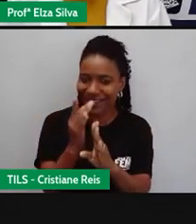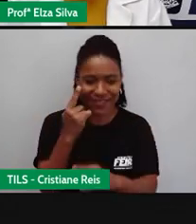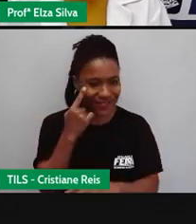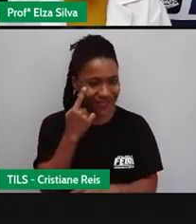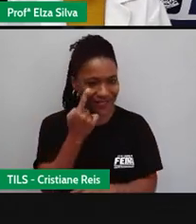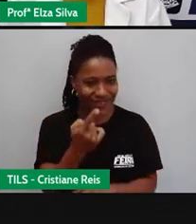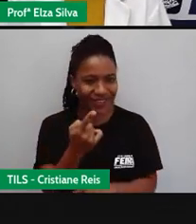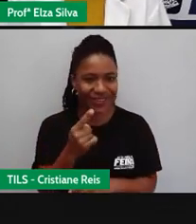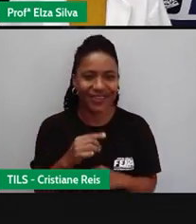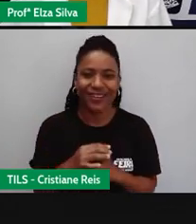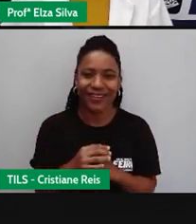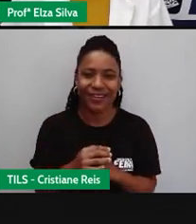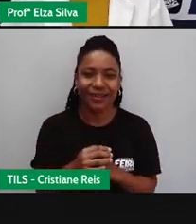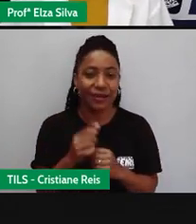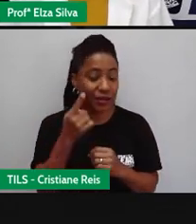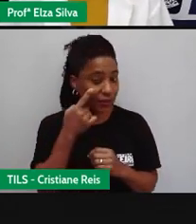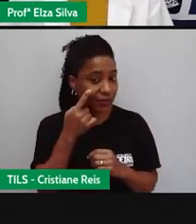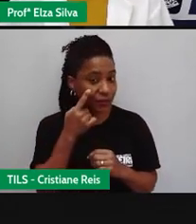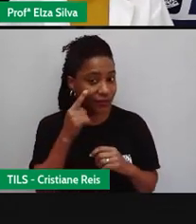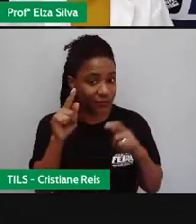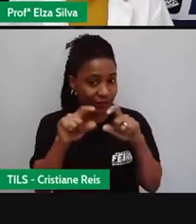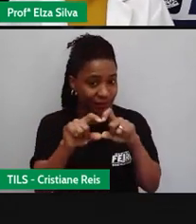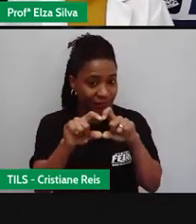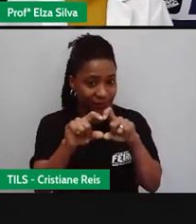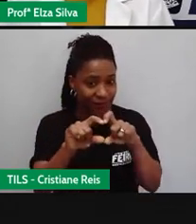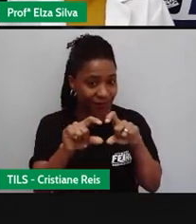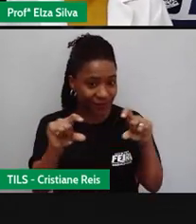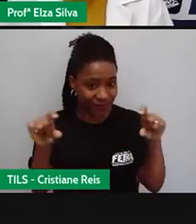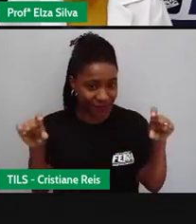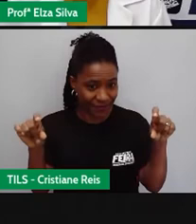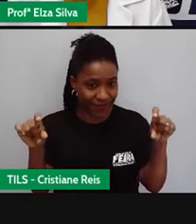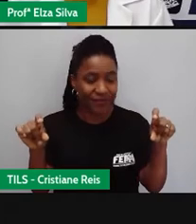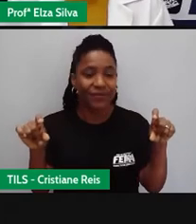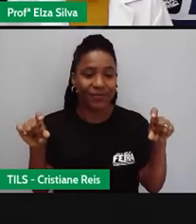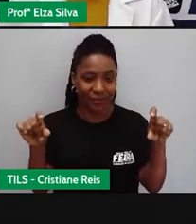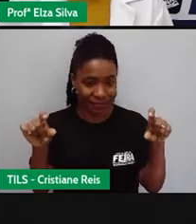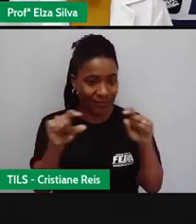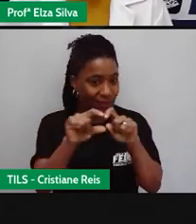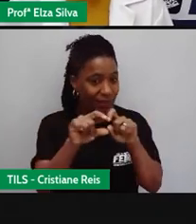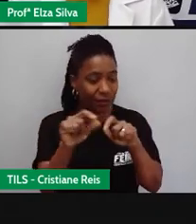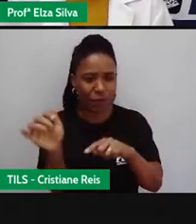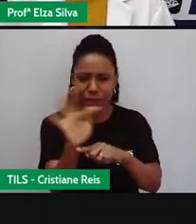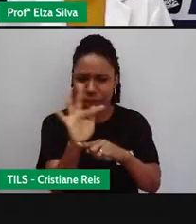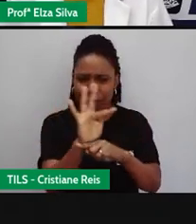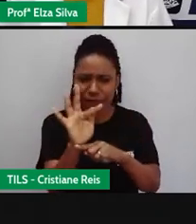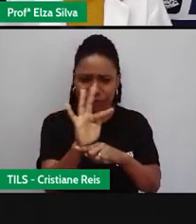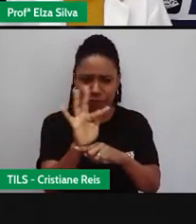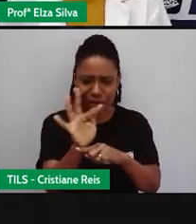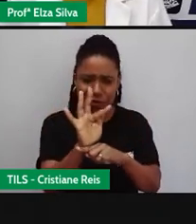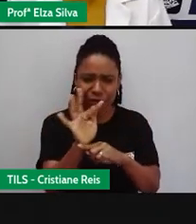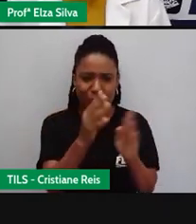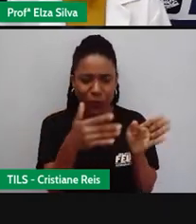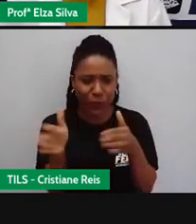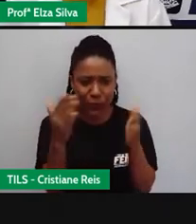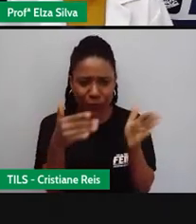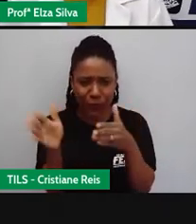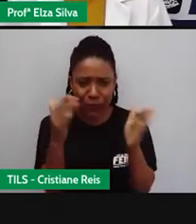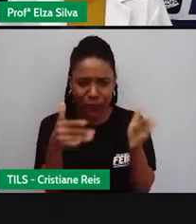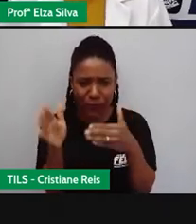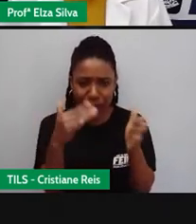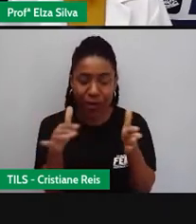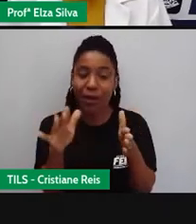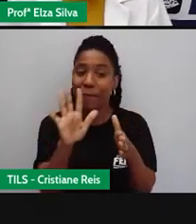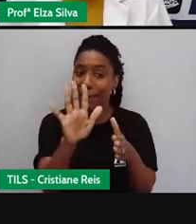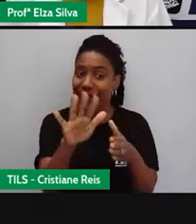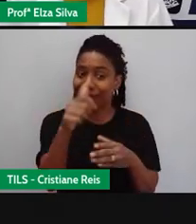questions. Então, vocês terão uma quantidade, uma série de questões de múltipla